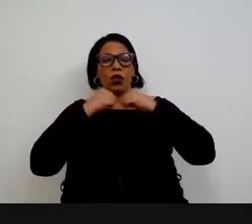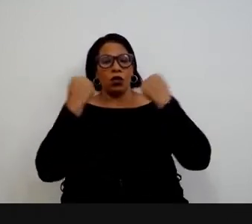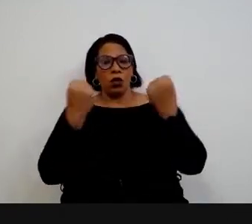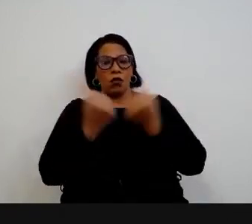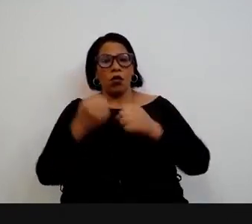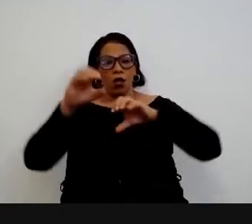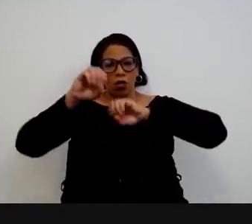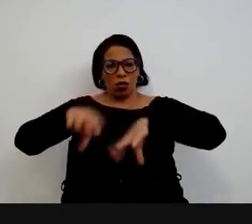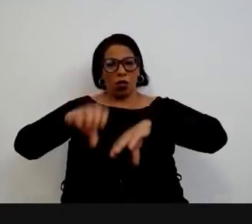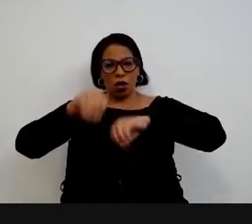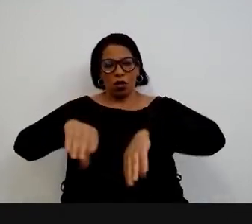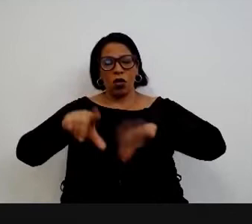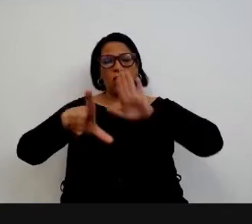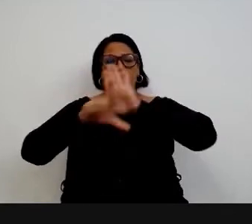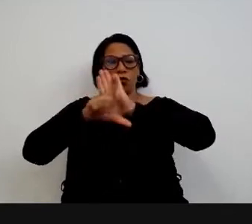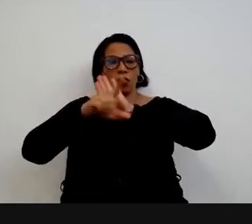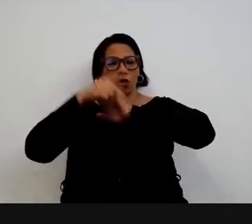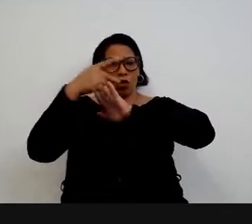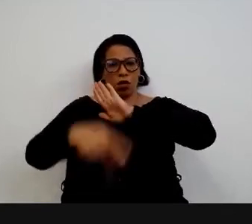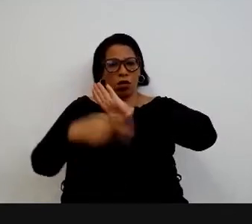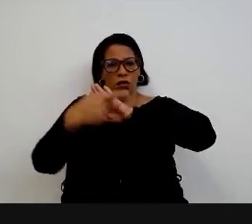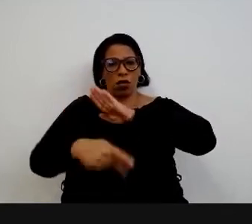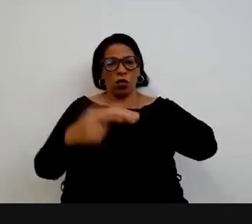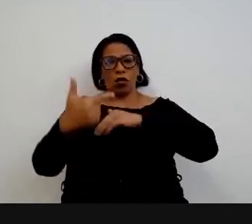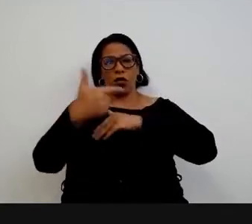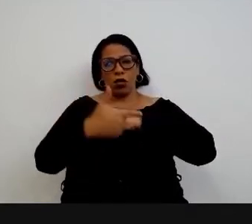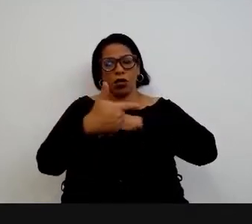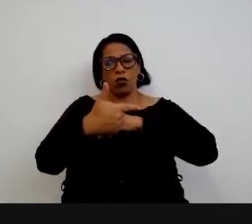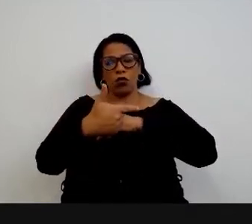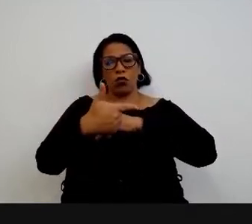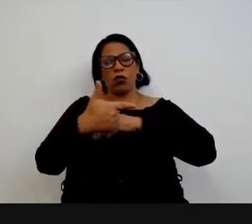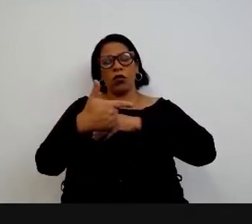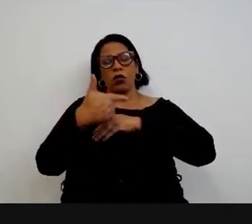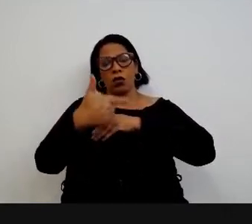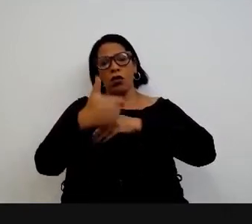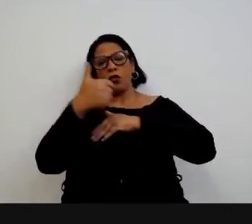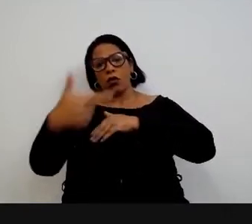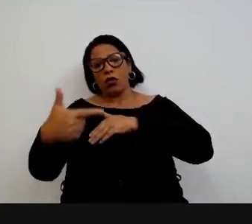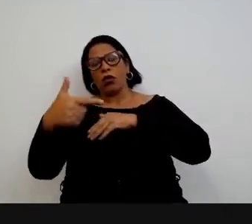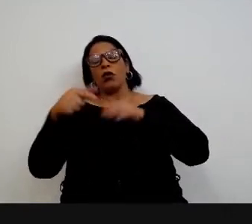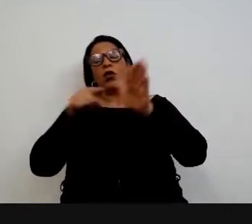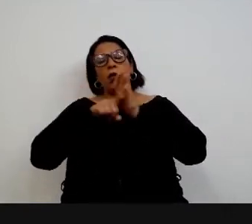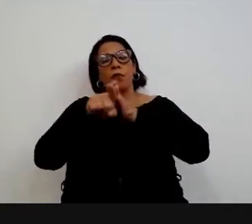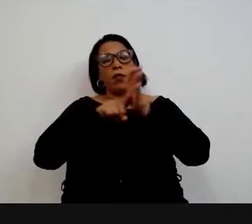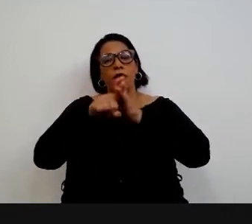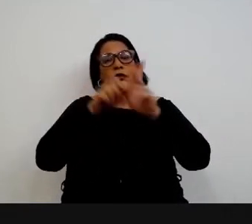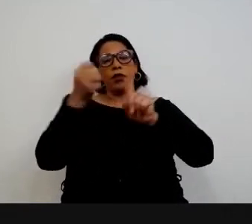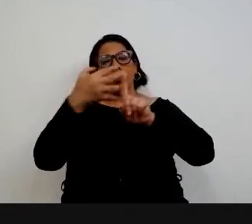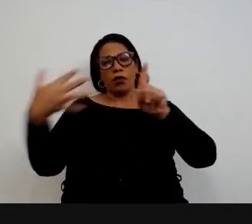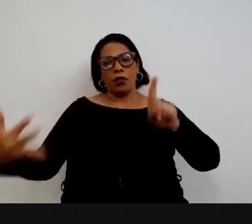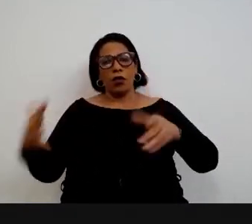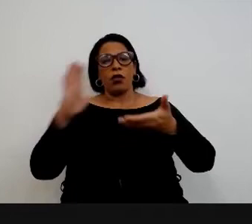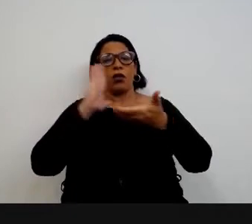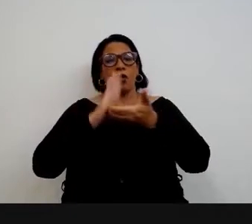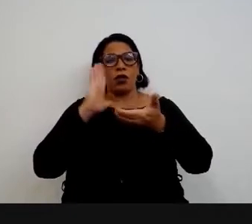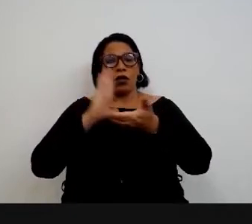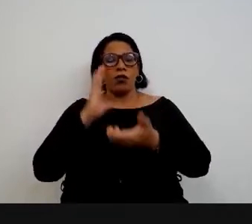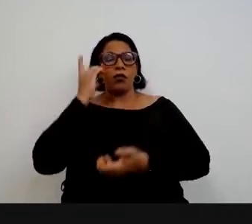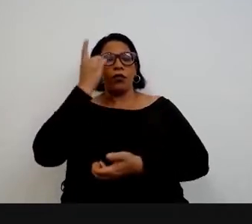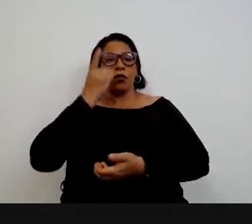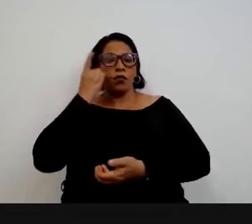Seminário de Educação Legislativa e à 12ª Jornada de Pesquisa e Extensão da Câmara dos Deputados.